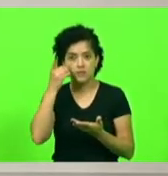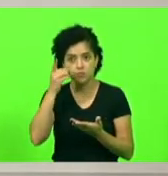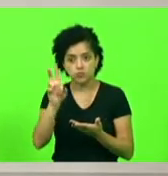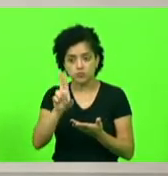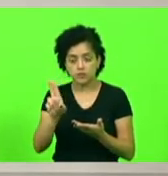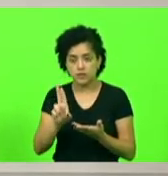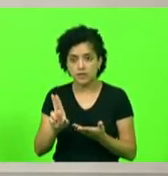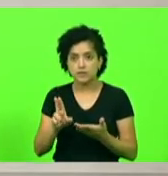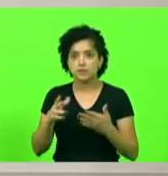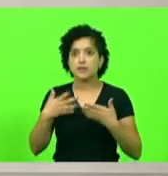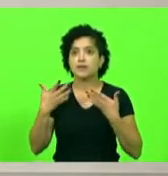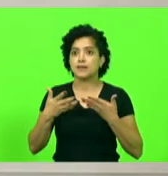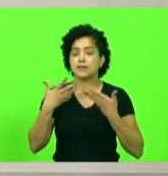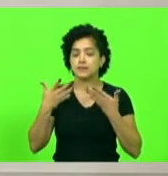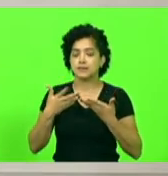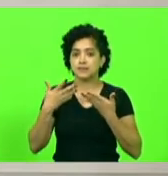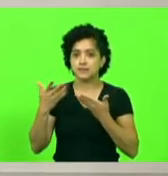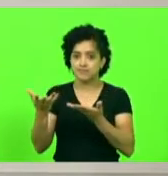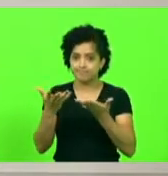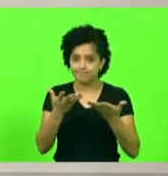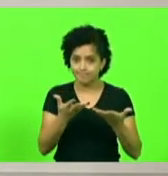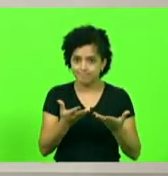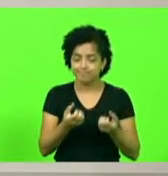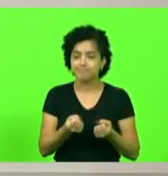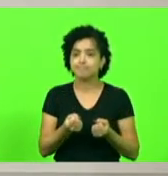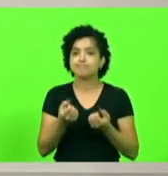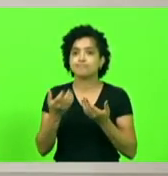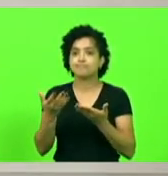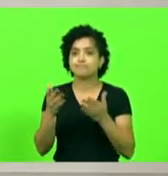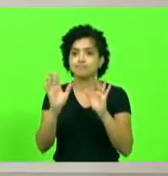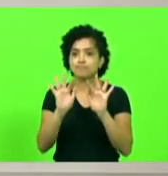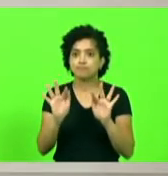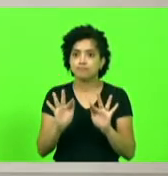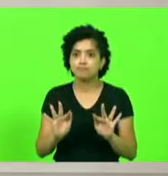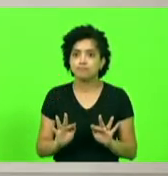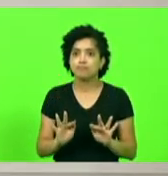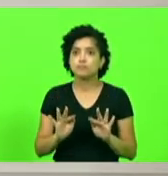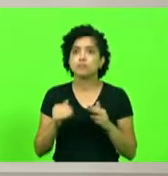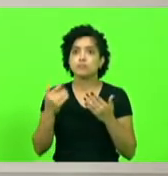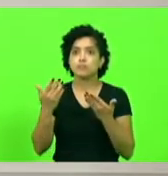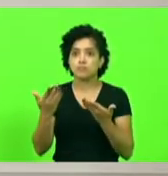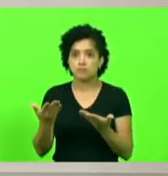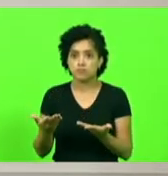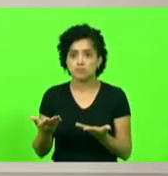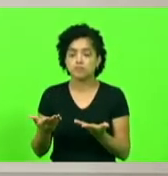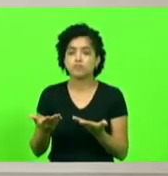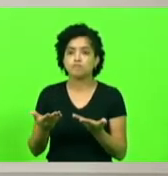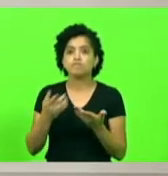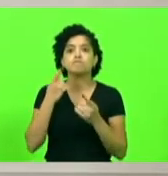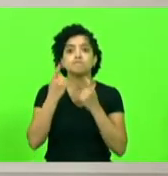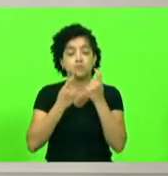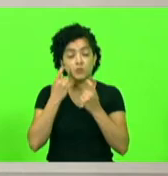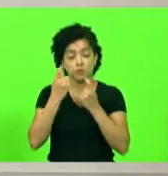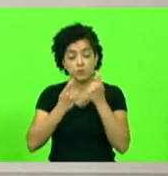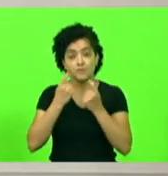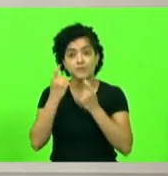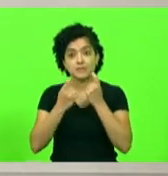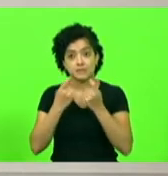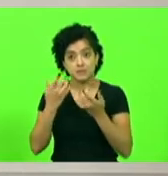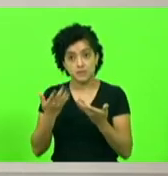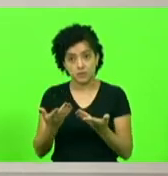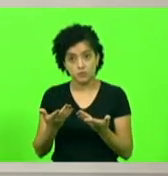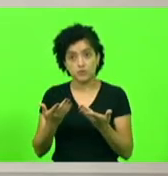alegria em recebê-la com essa felicidade e essa preocupação de